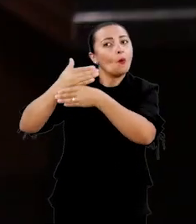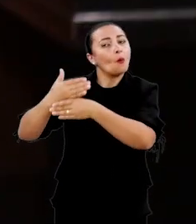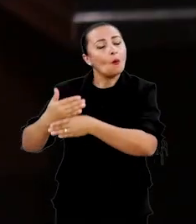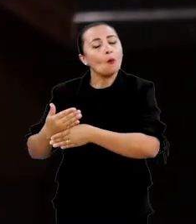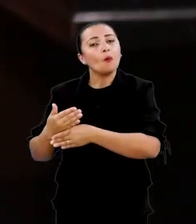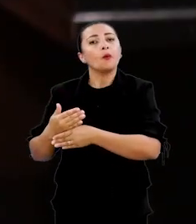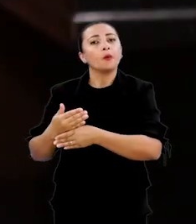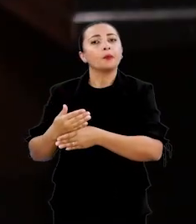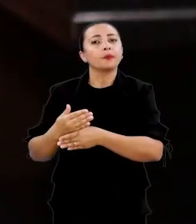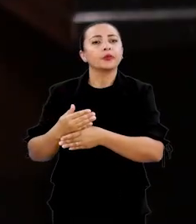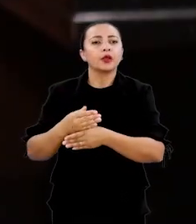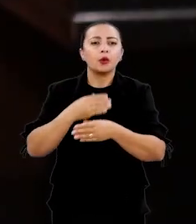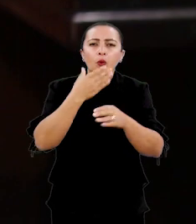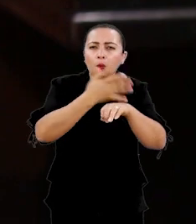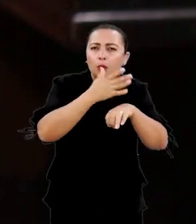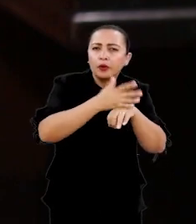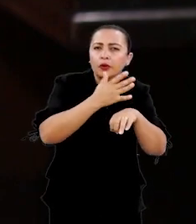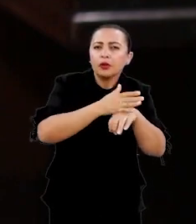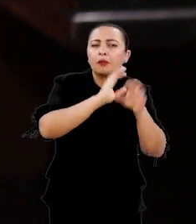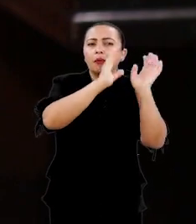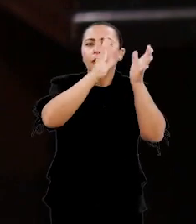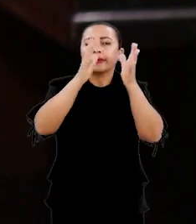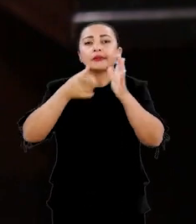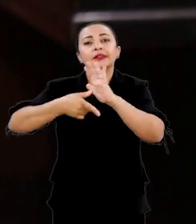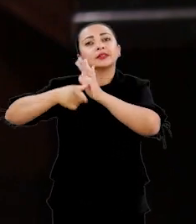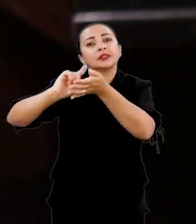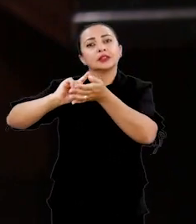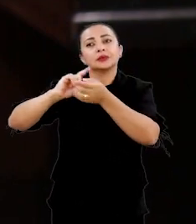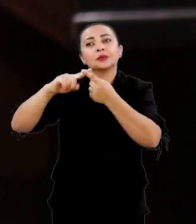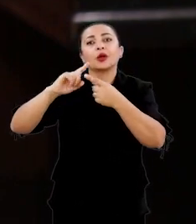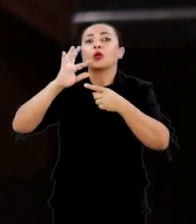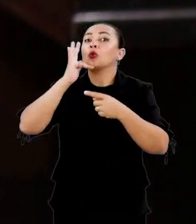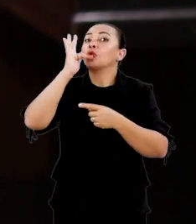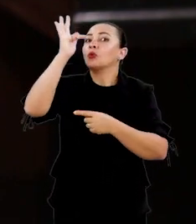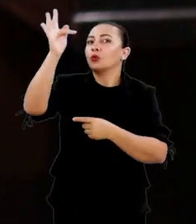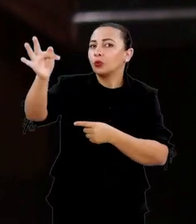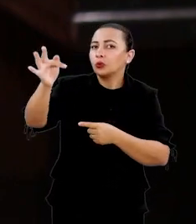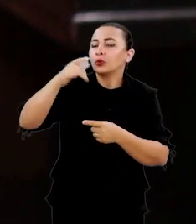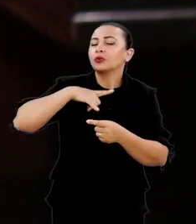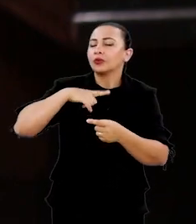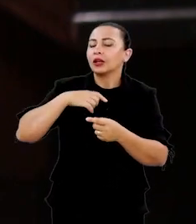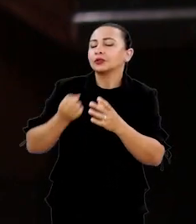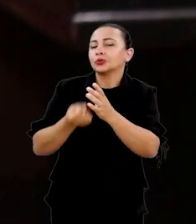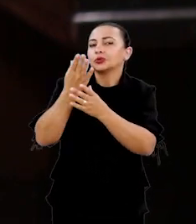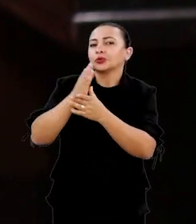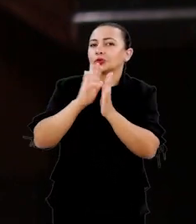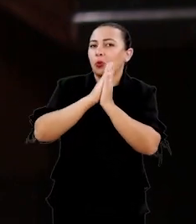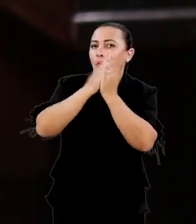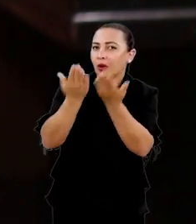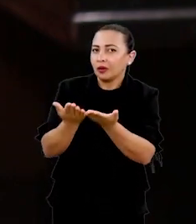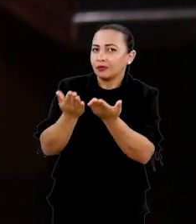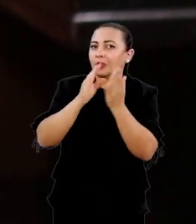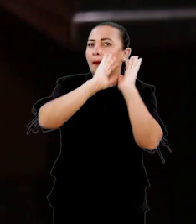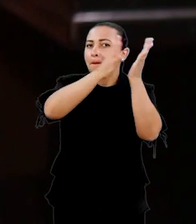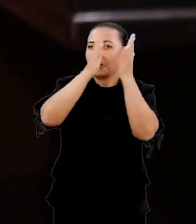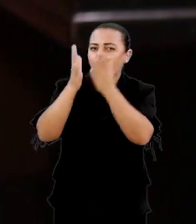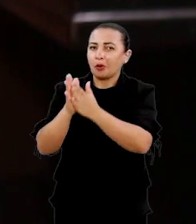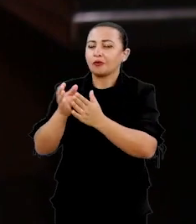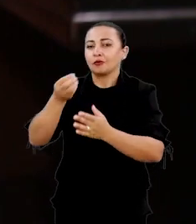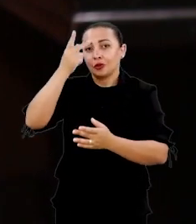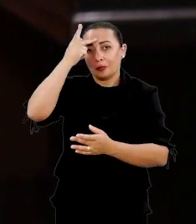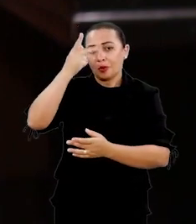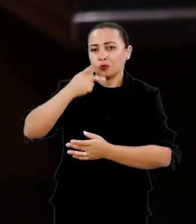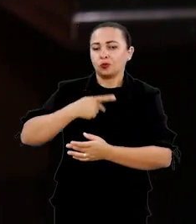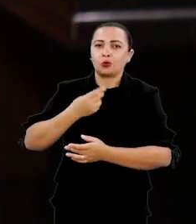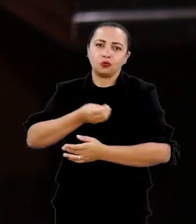construir um ensaio biográfico preliminar que lá na frente vai desembocar num livro que será a biografia de Xisto